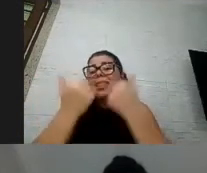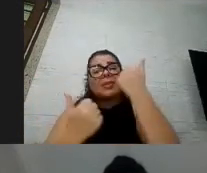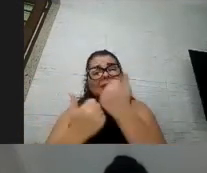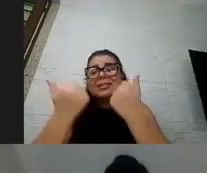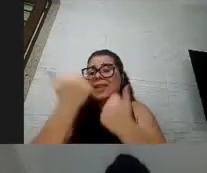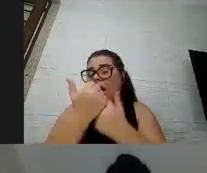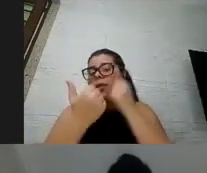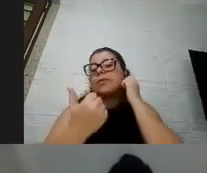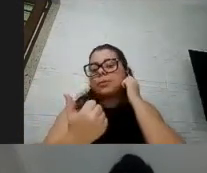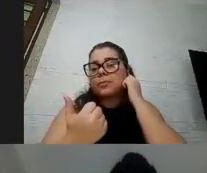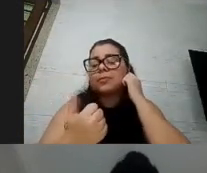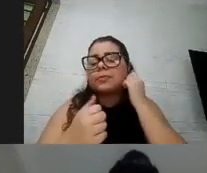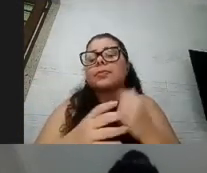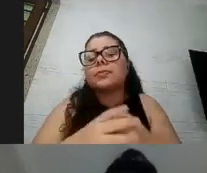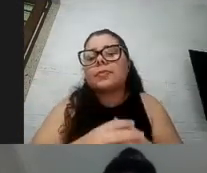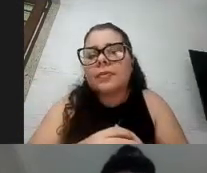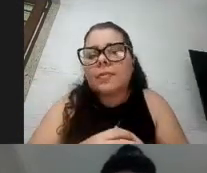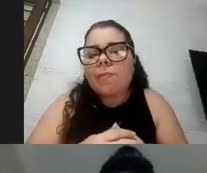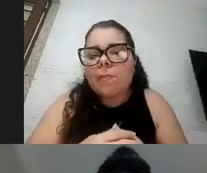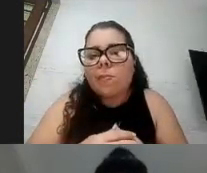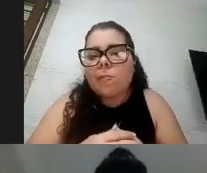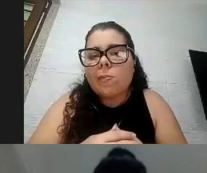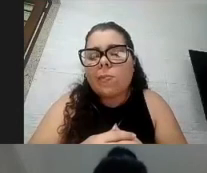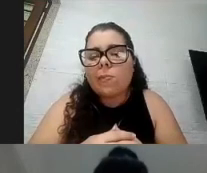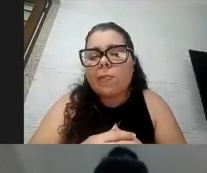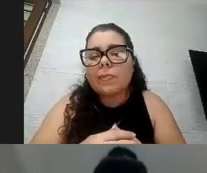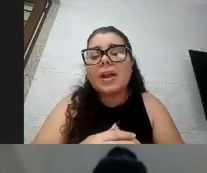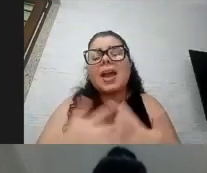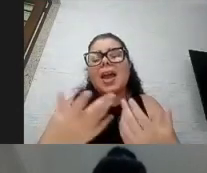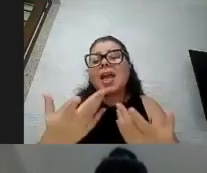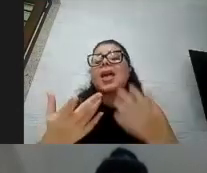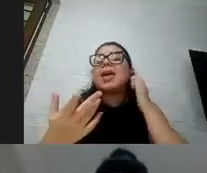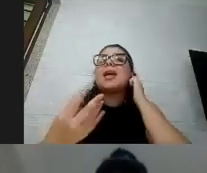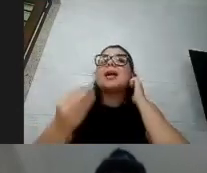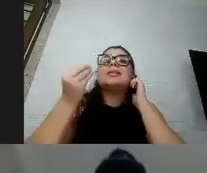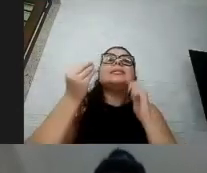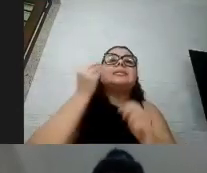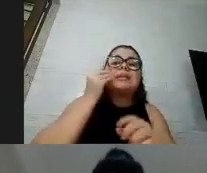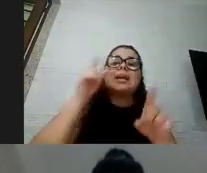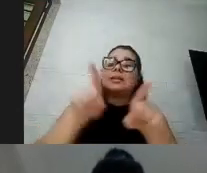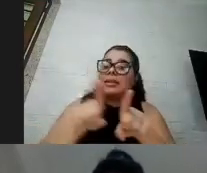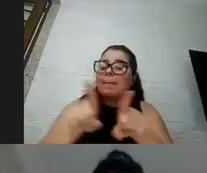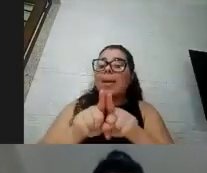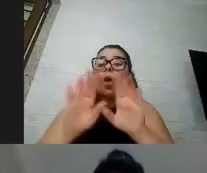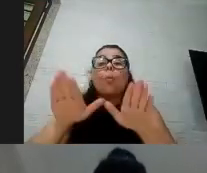cada condição e fazer isso que você fez com o Pedro procurar o formato que fique isso é muito importante que às vezes faz